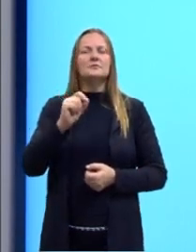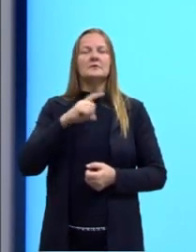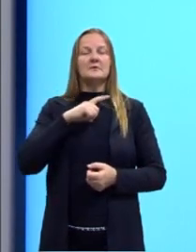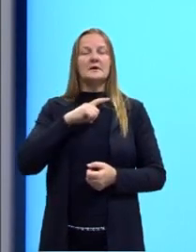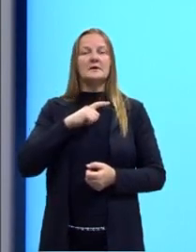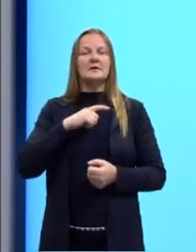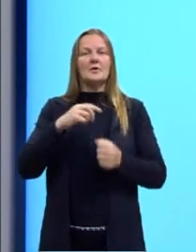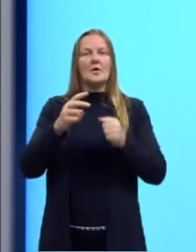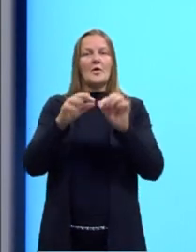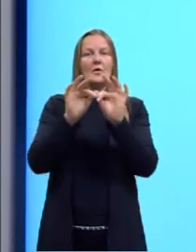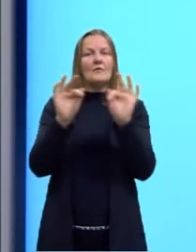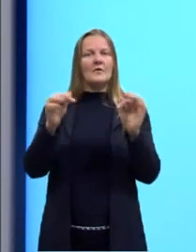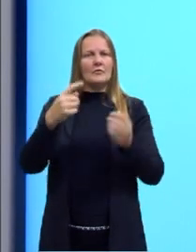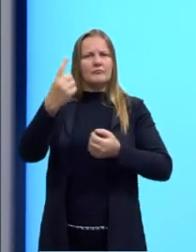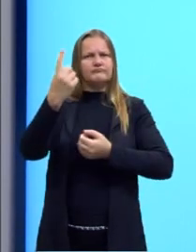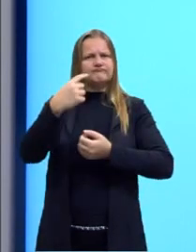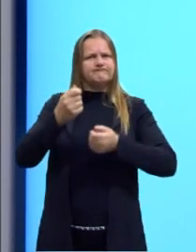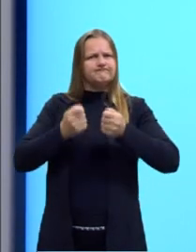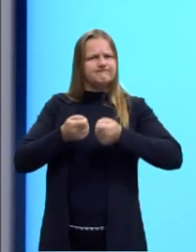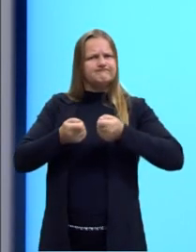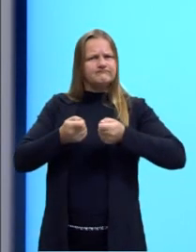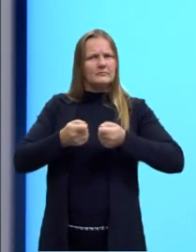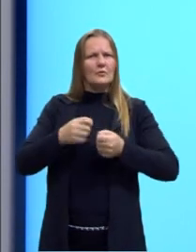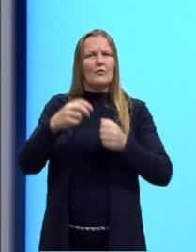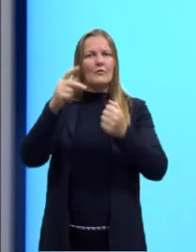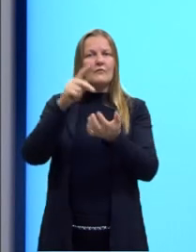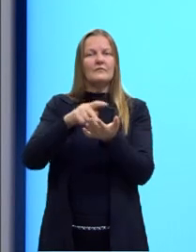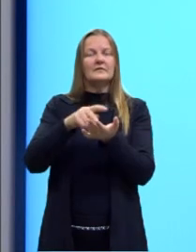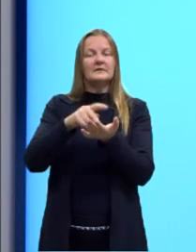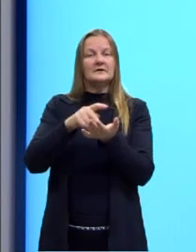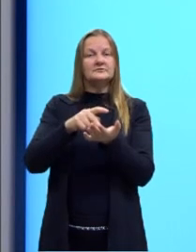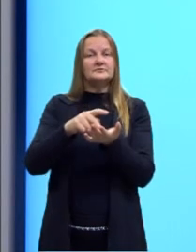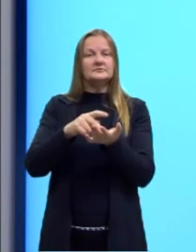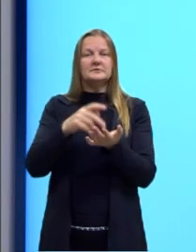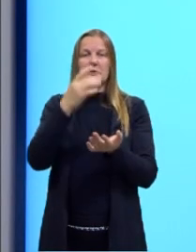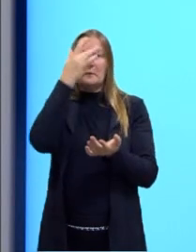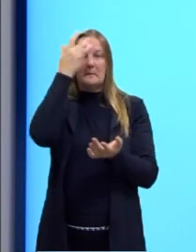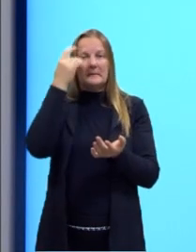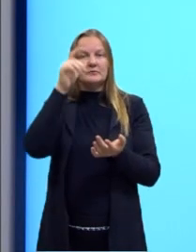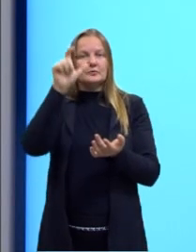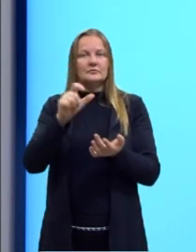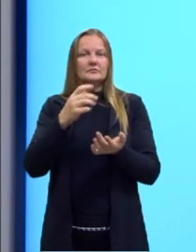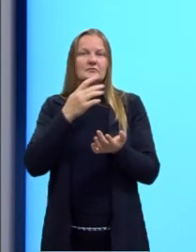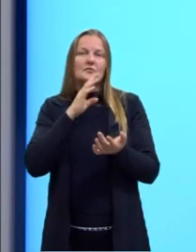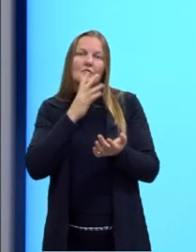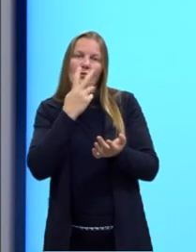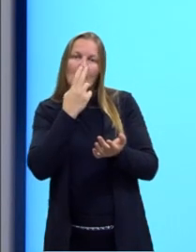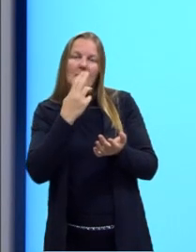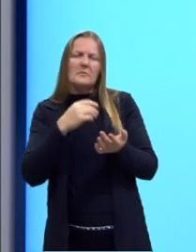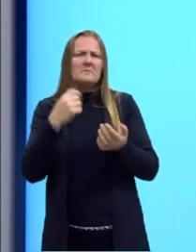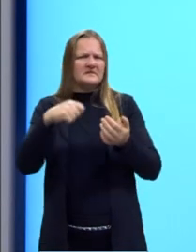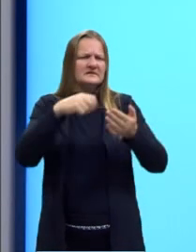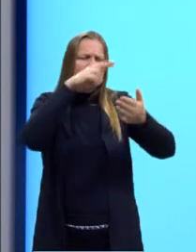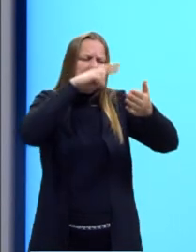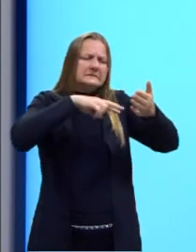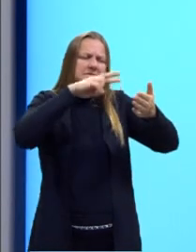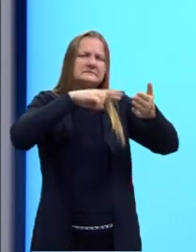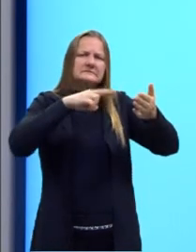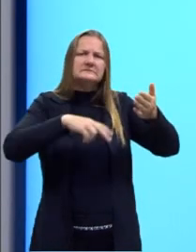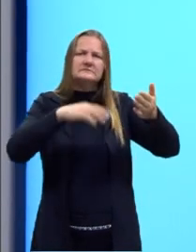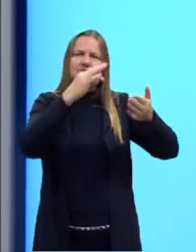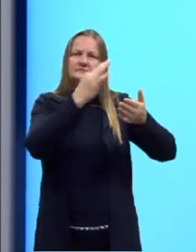ou uma ordem ou uma verdade universal. Eu preciso ler o texto pra poder